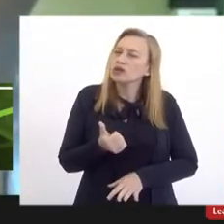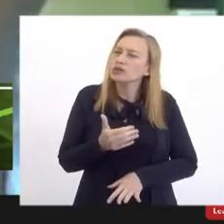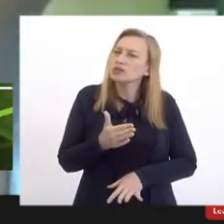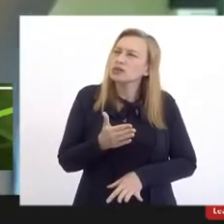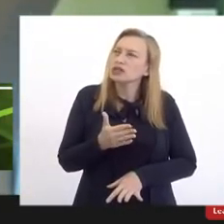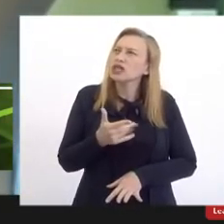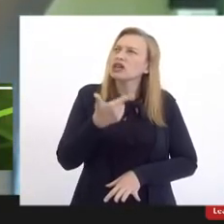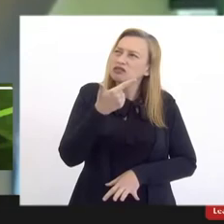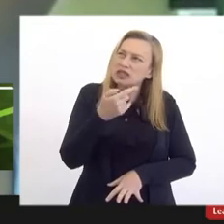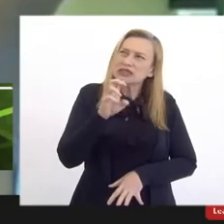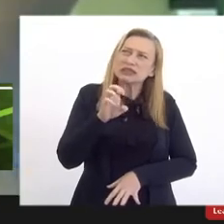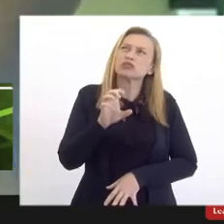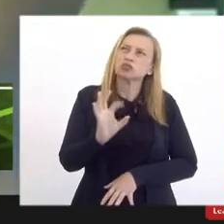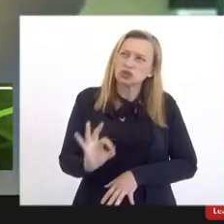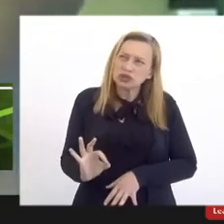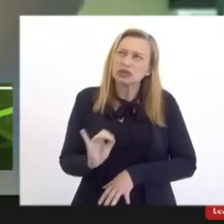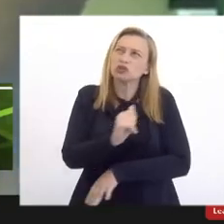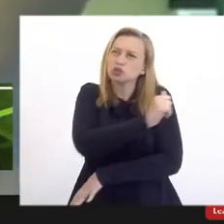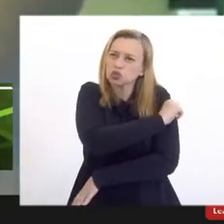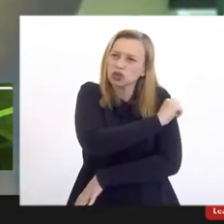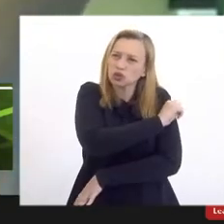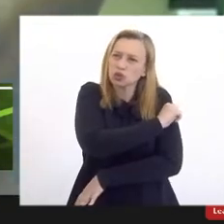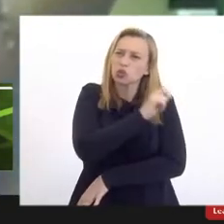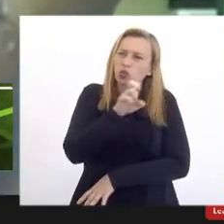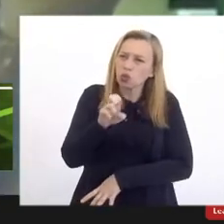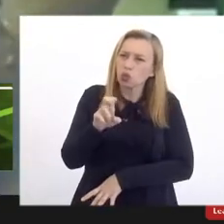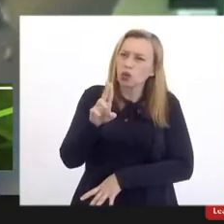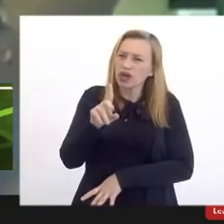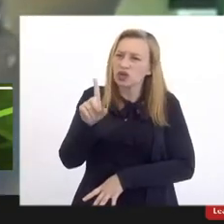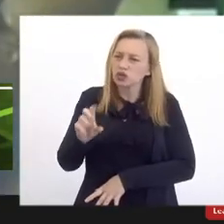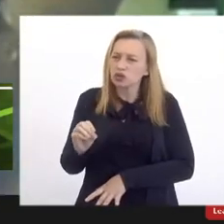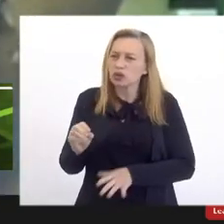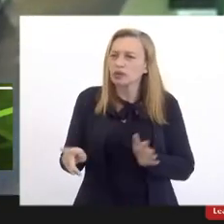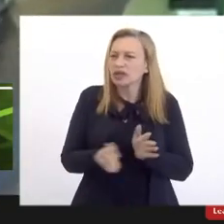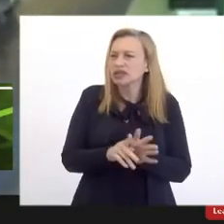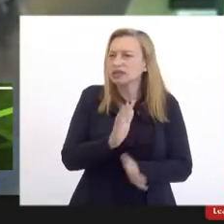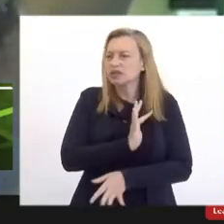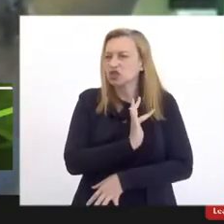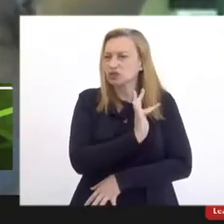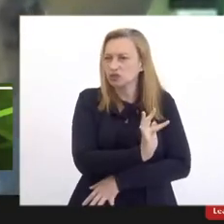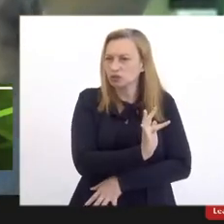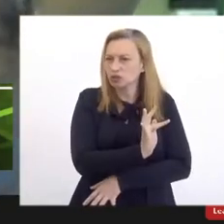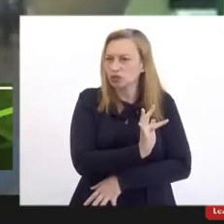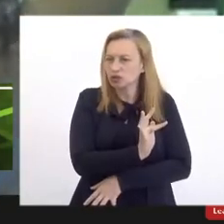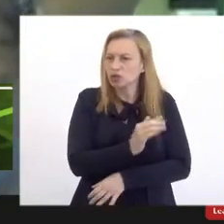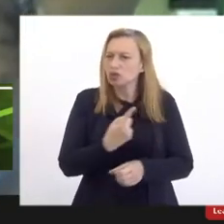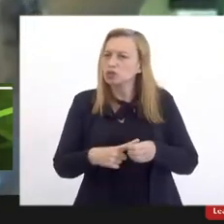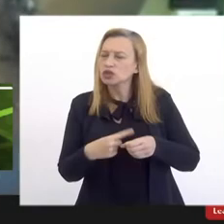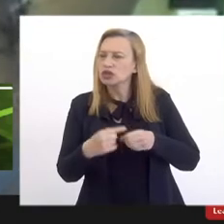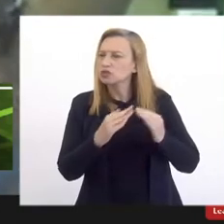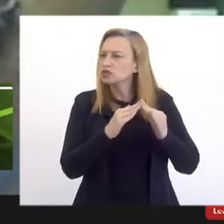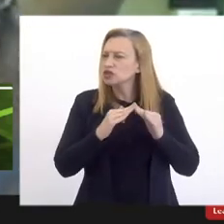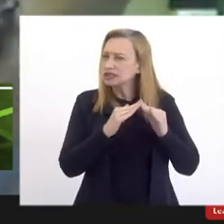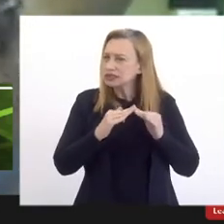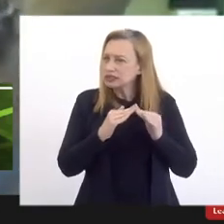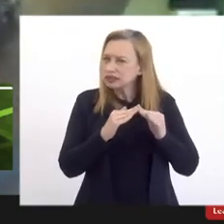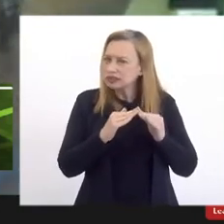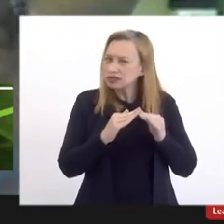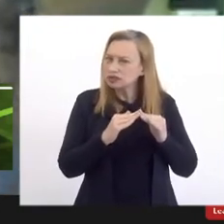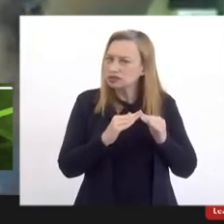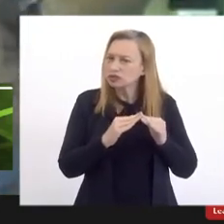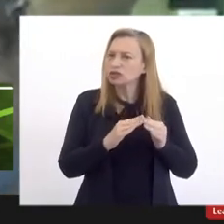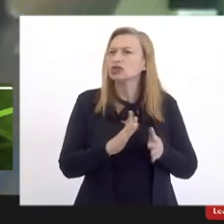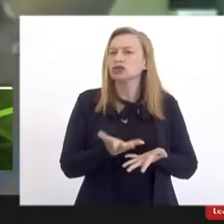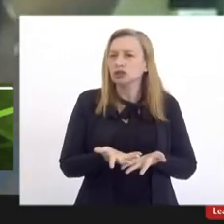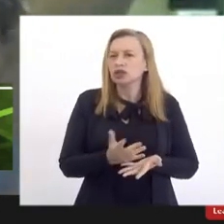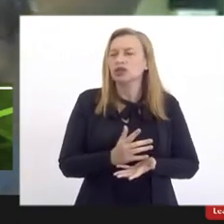25% dos alunos da UES são da Baixada Fluminense, municípios vizinhos, da Baixada, com